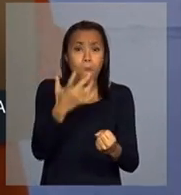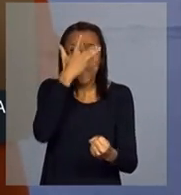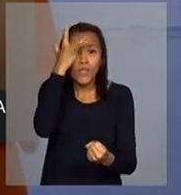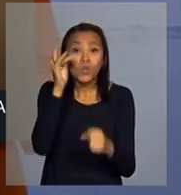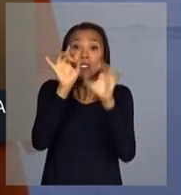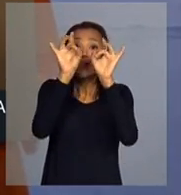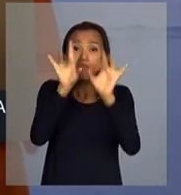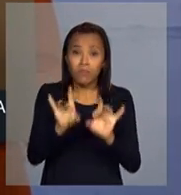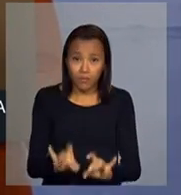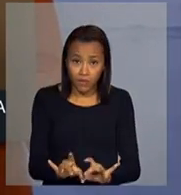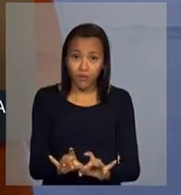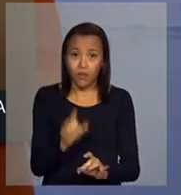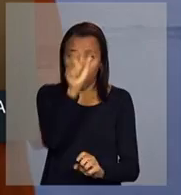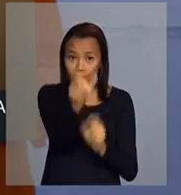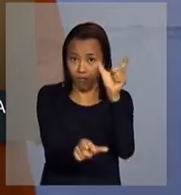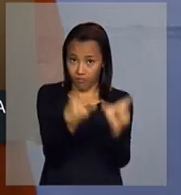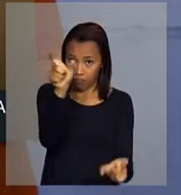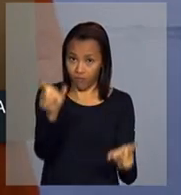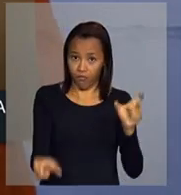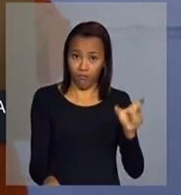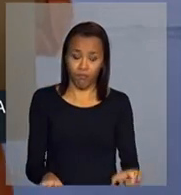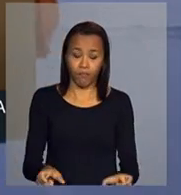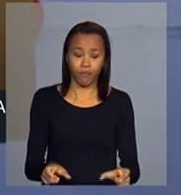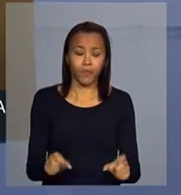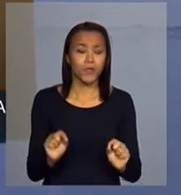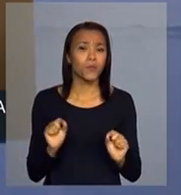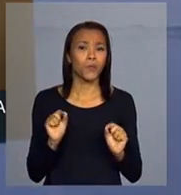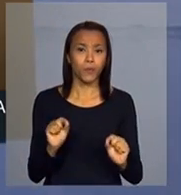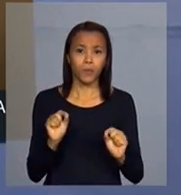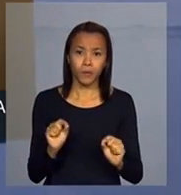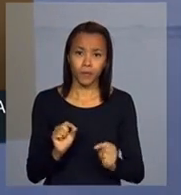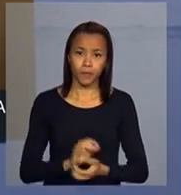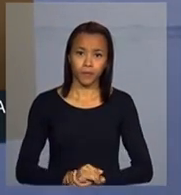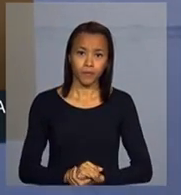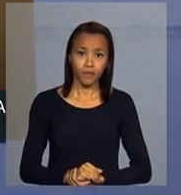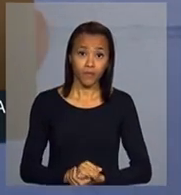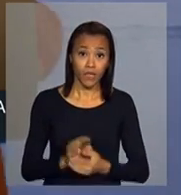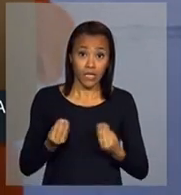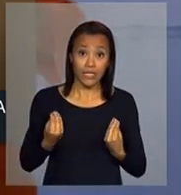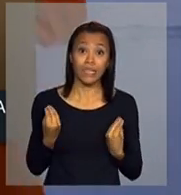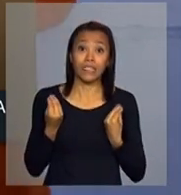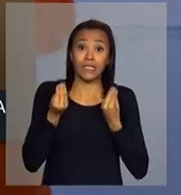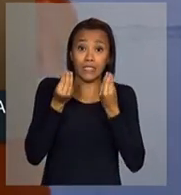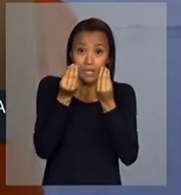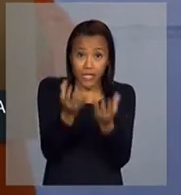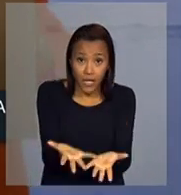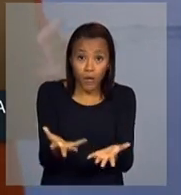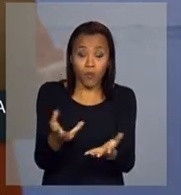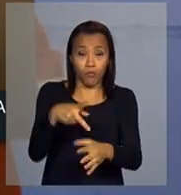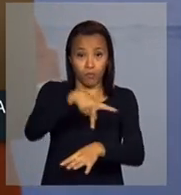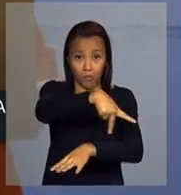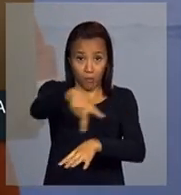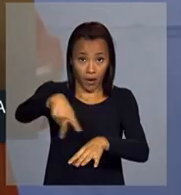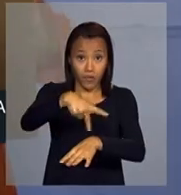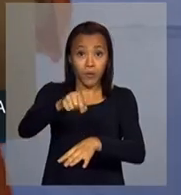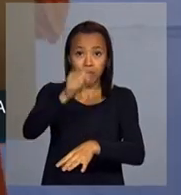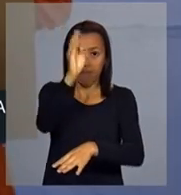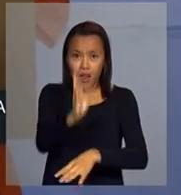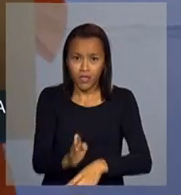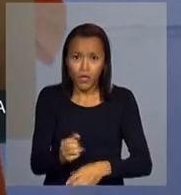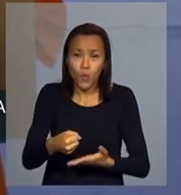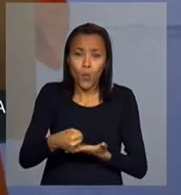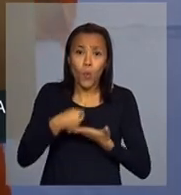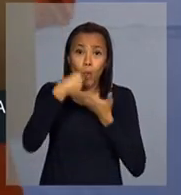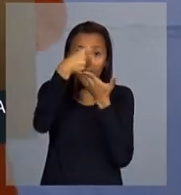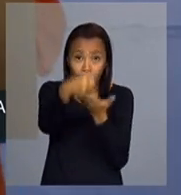que deu, que deu para o Brasil uma grande contribuição que é o